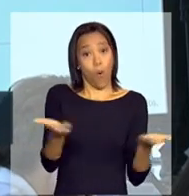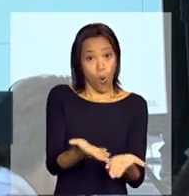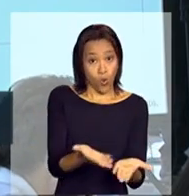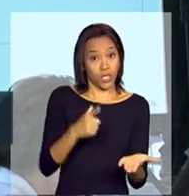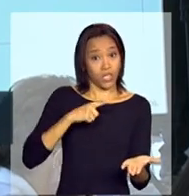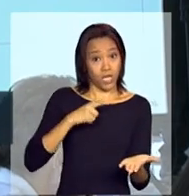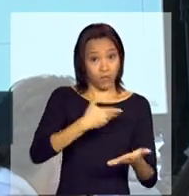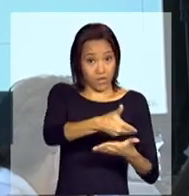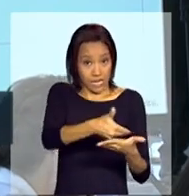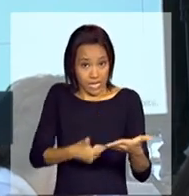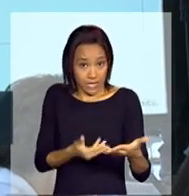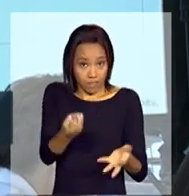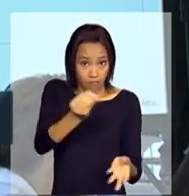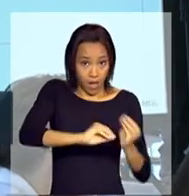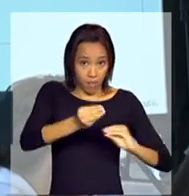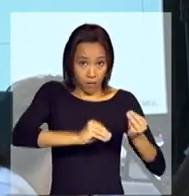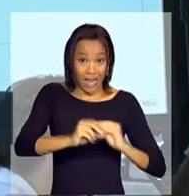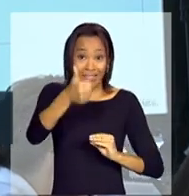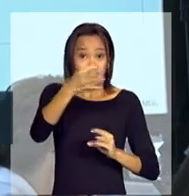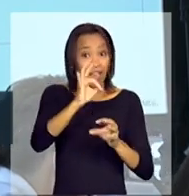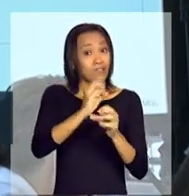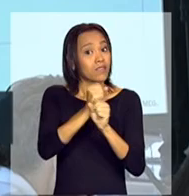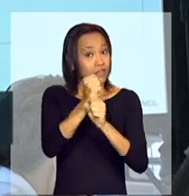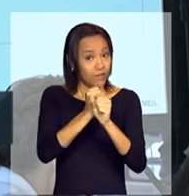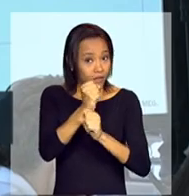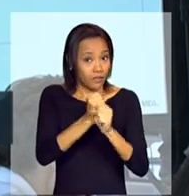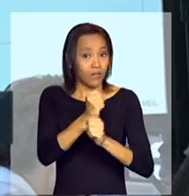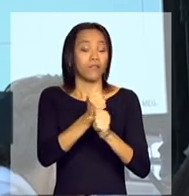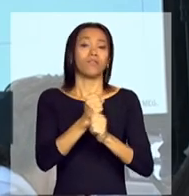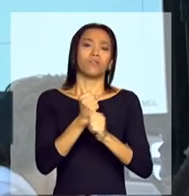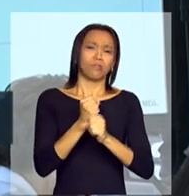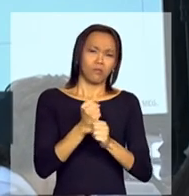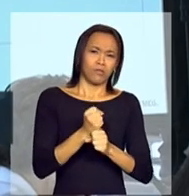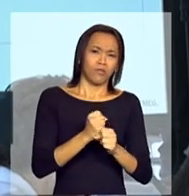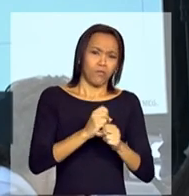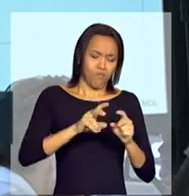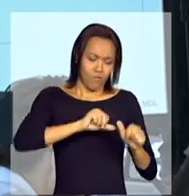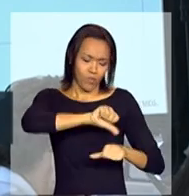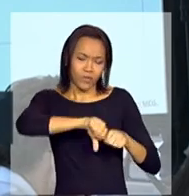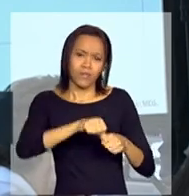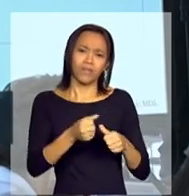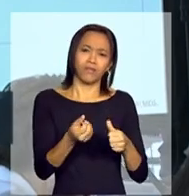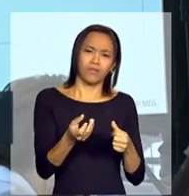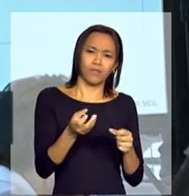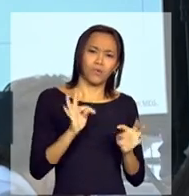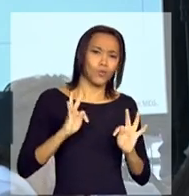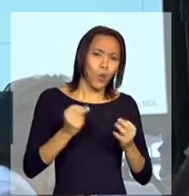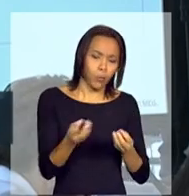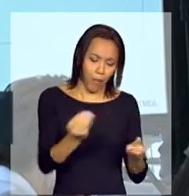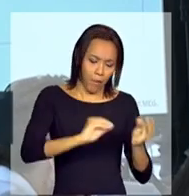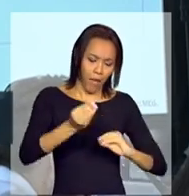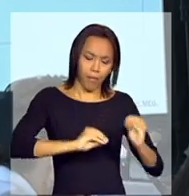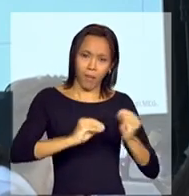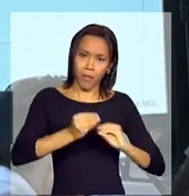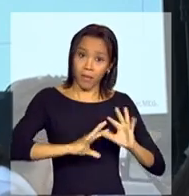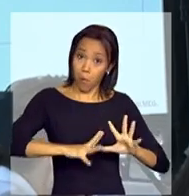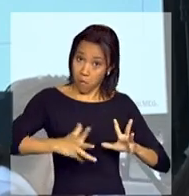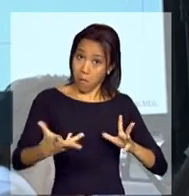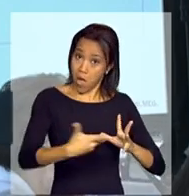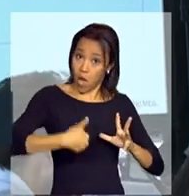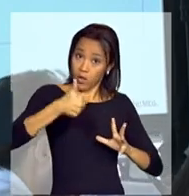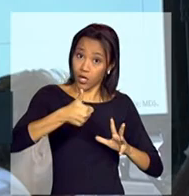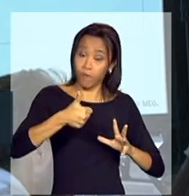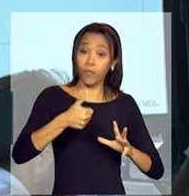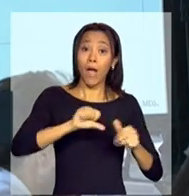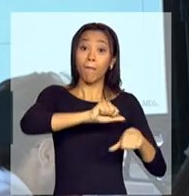um cadastro bem construído, dez anos de cadastro auditado, auditado por todo mundo, que vem evoluindo. Nós estamos na versão